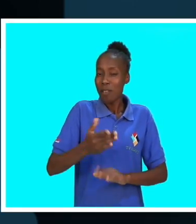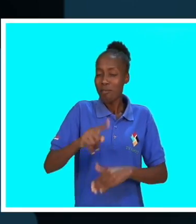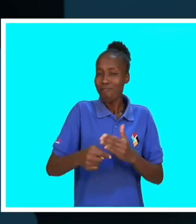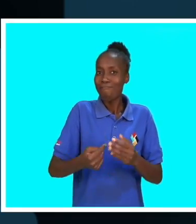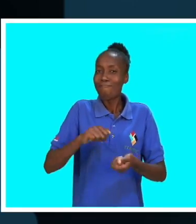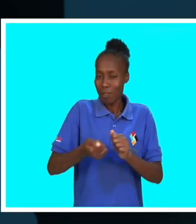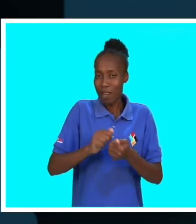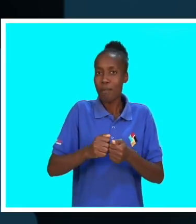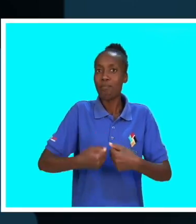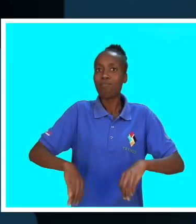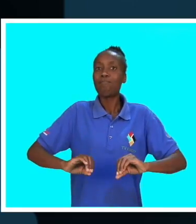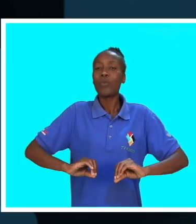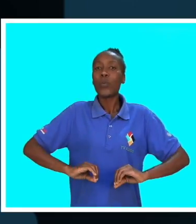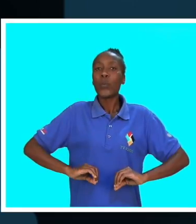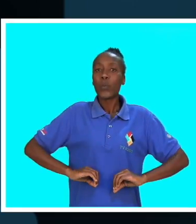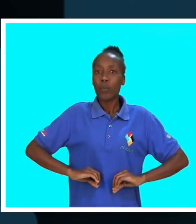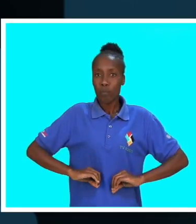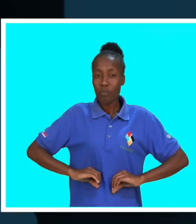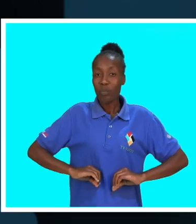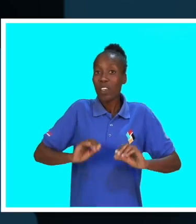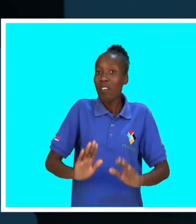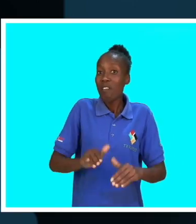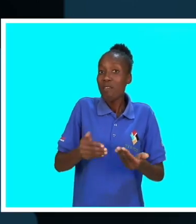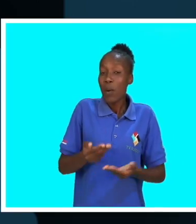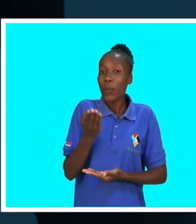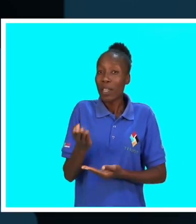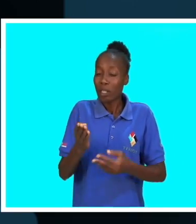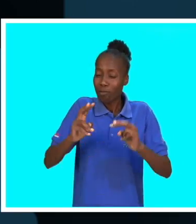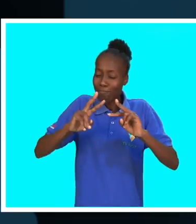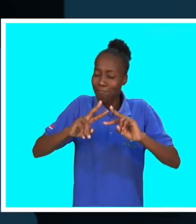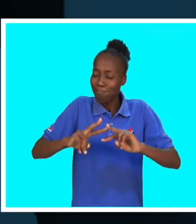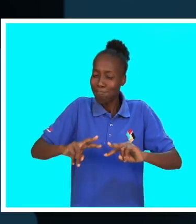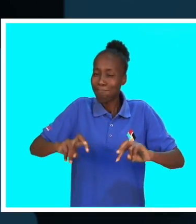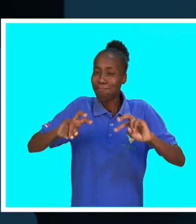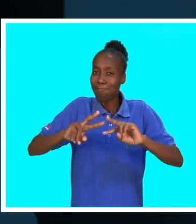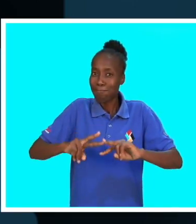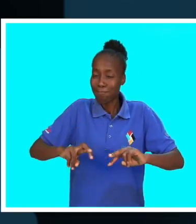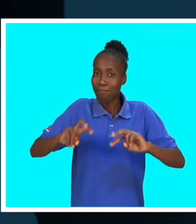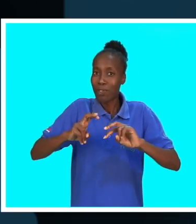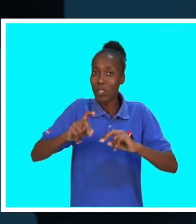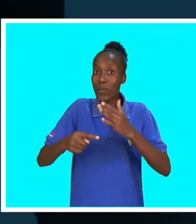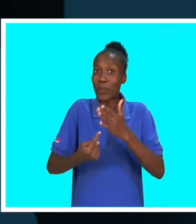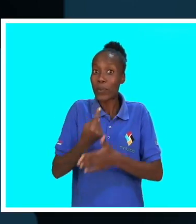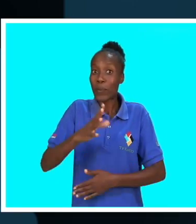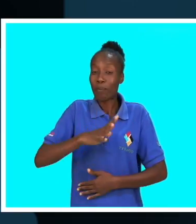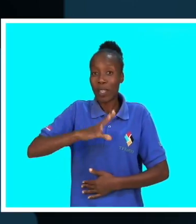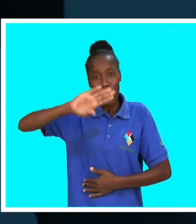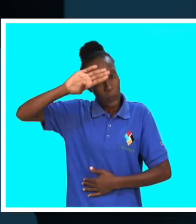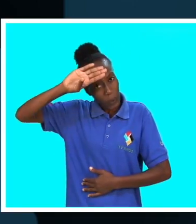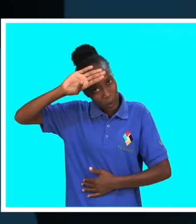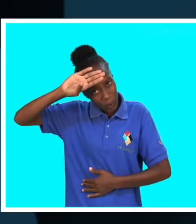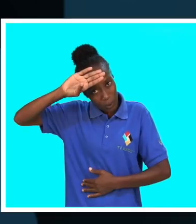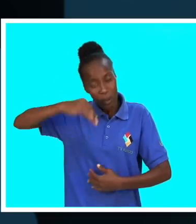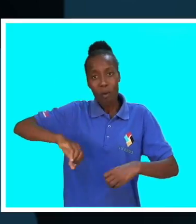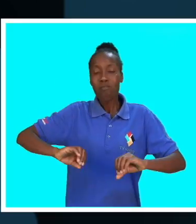desenvolver o câncer do colo de útero. Então, é um teste de rastreio da doença